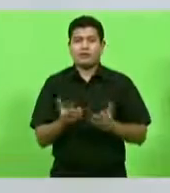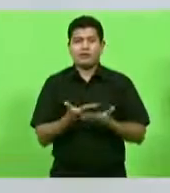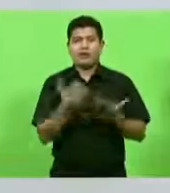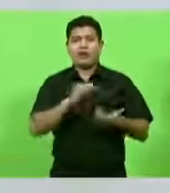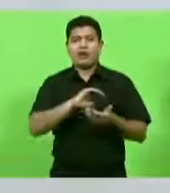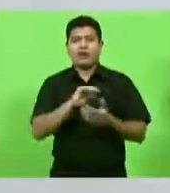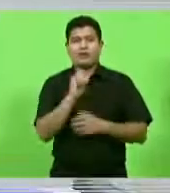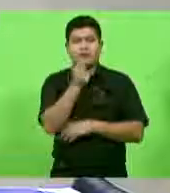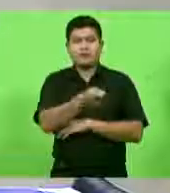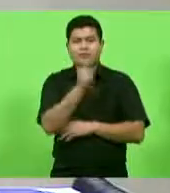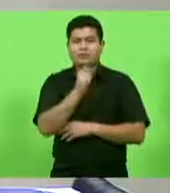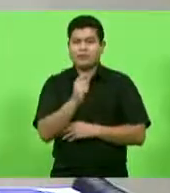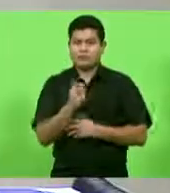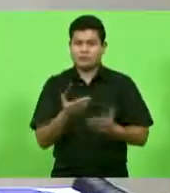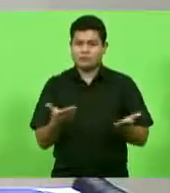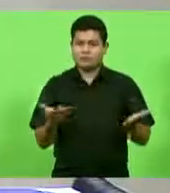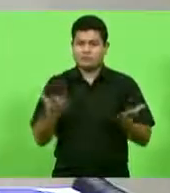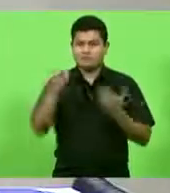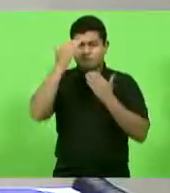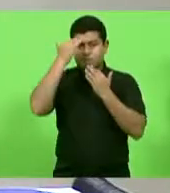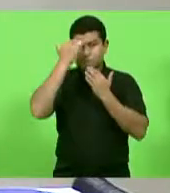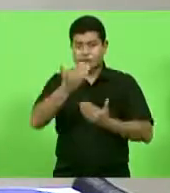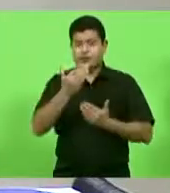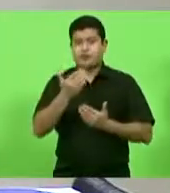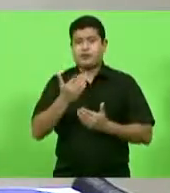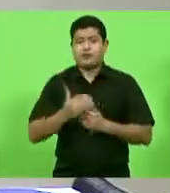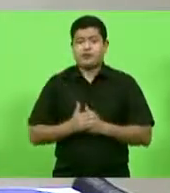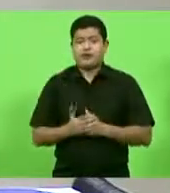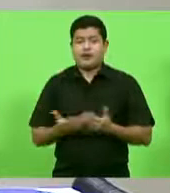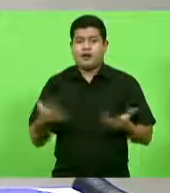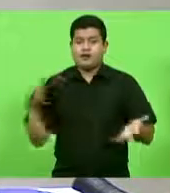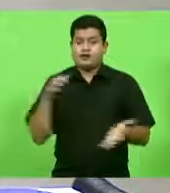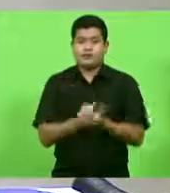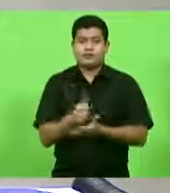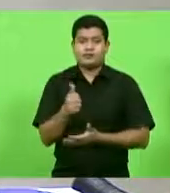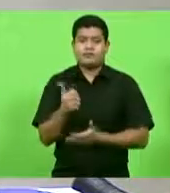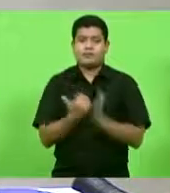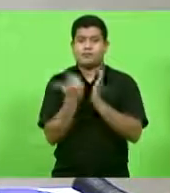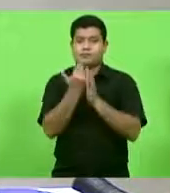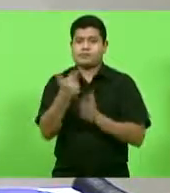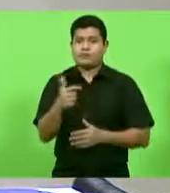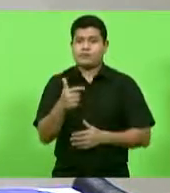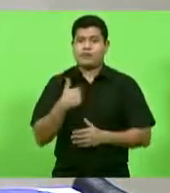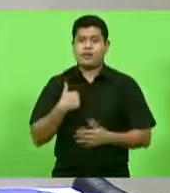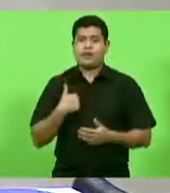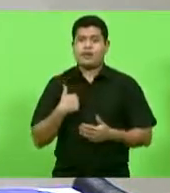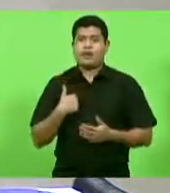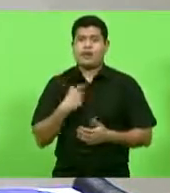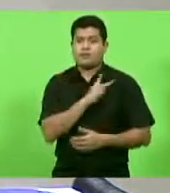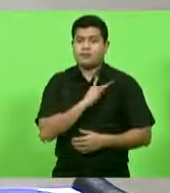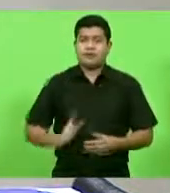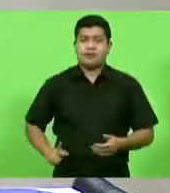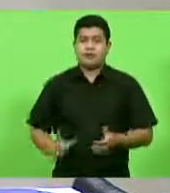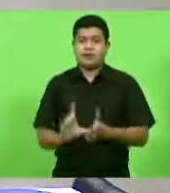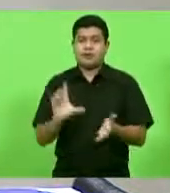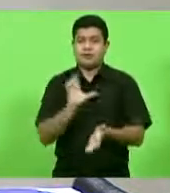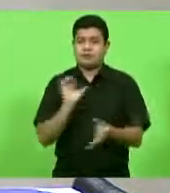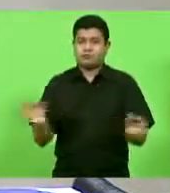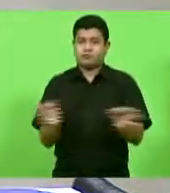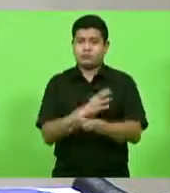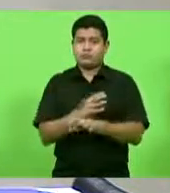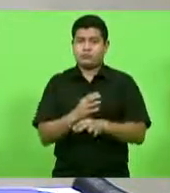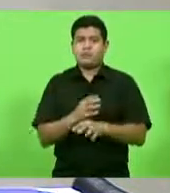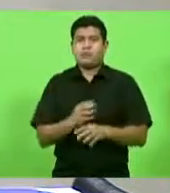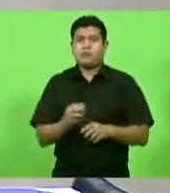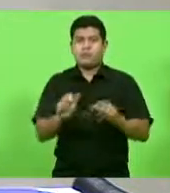presidente. Obrigado, deputado Felipe, não havendo novos inscritos, esta presidência, antes de encerrar a sessão, convoca